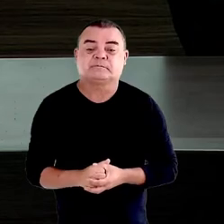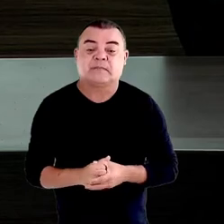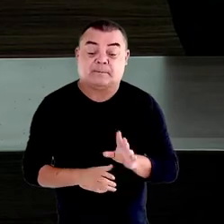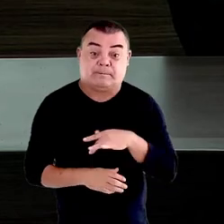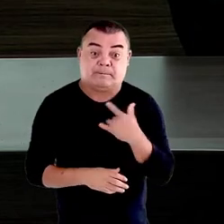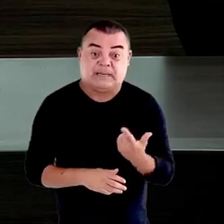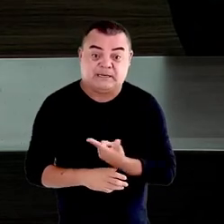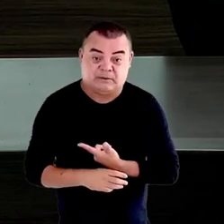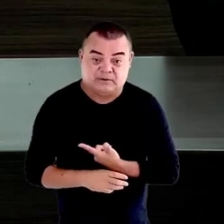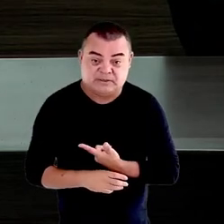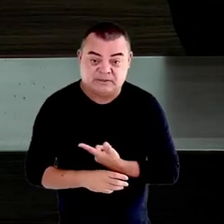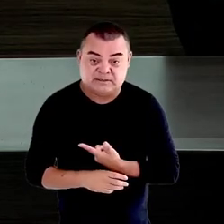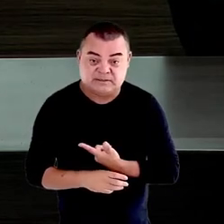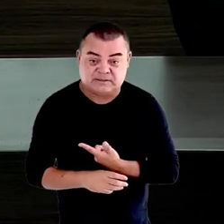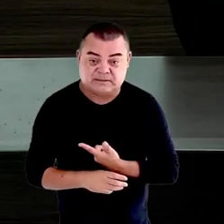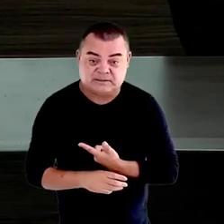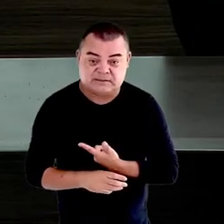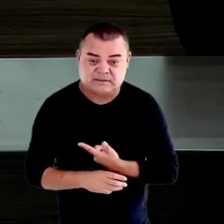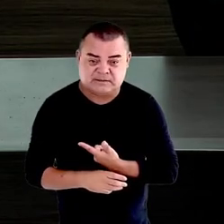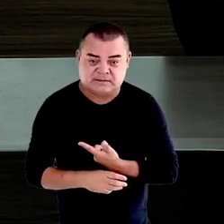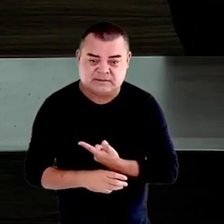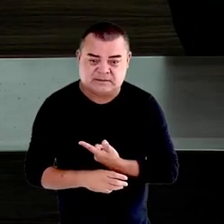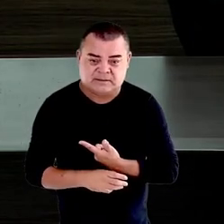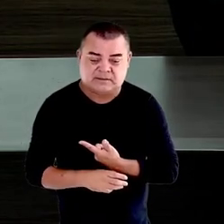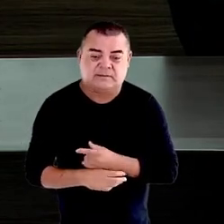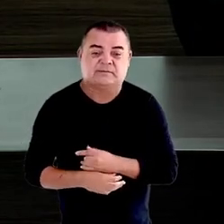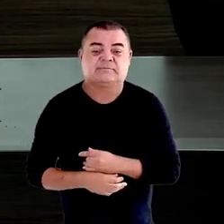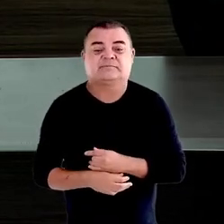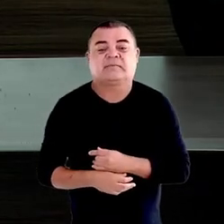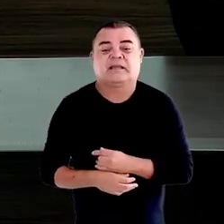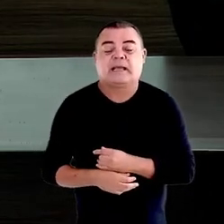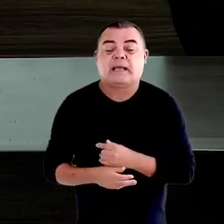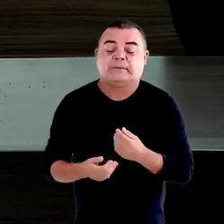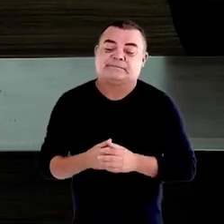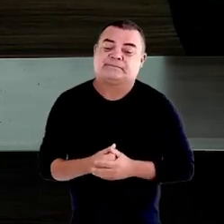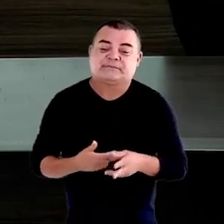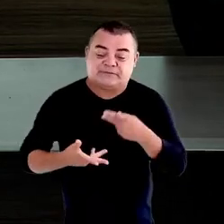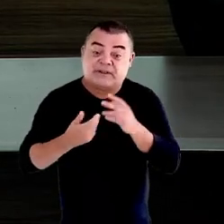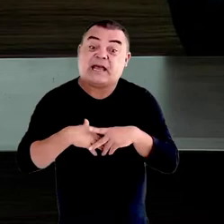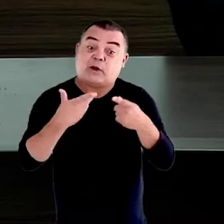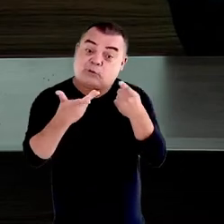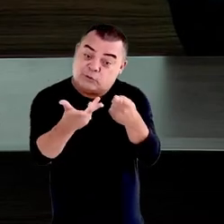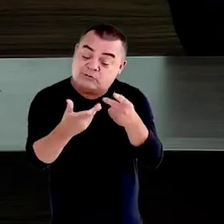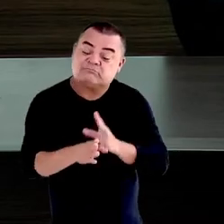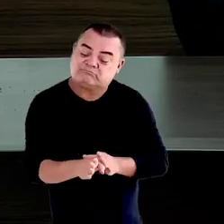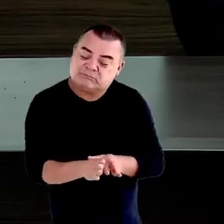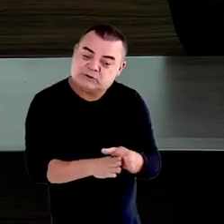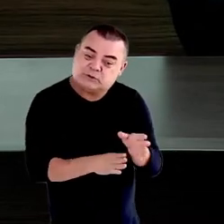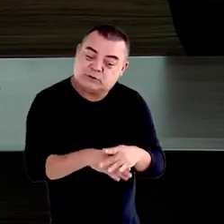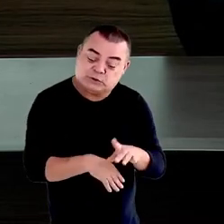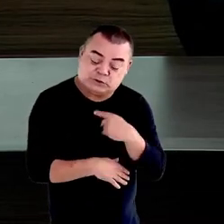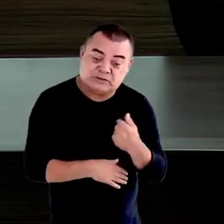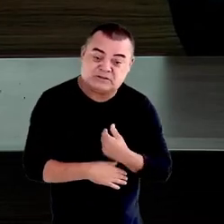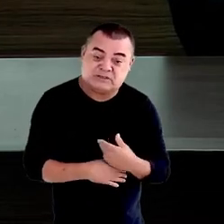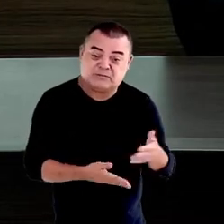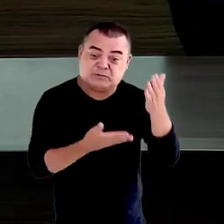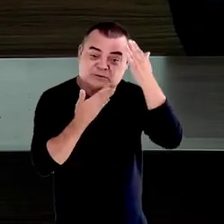nós. Vamos dirigir ao senhor, conselheiro, porque nós estamos muito gratos